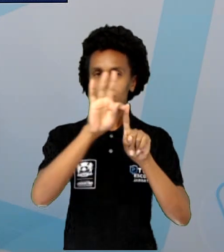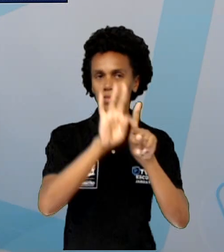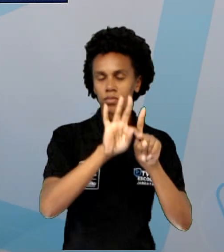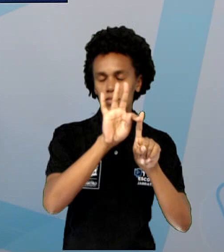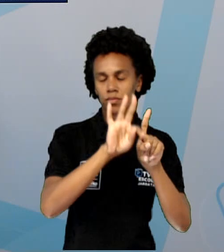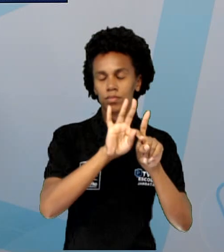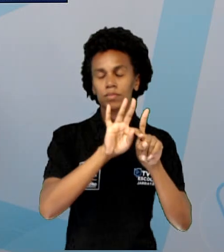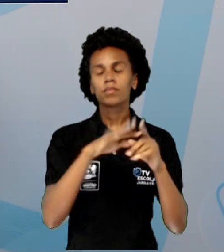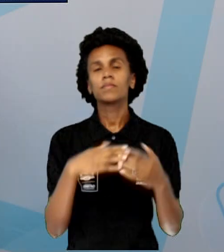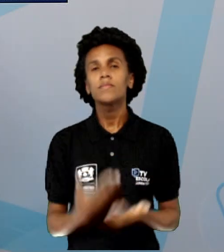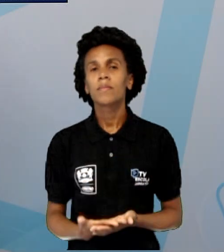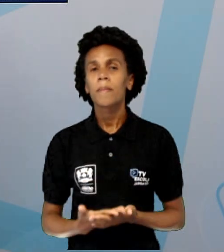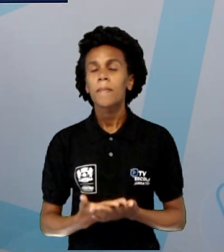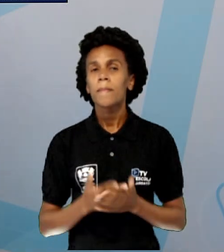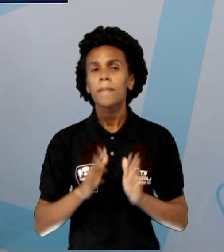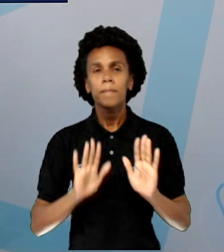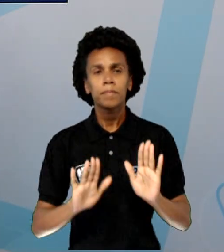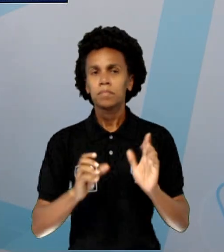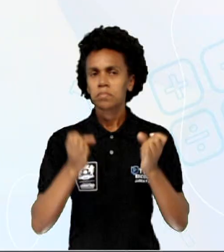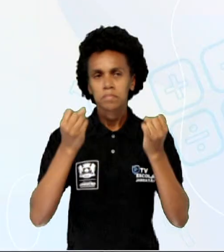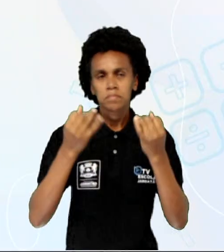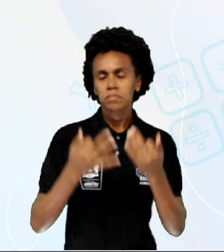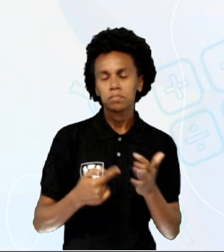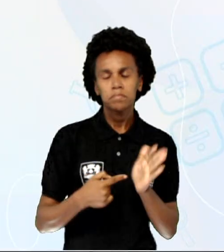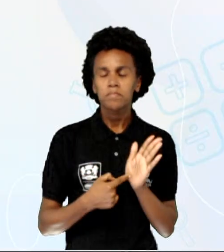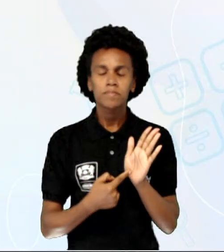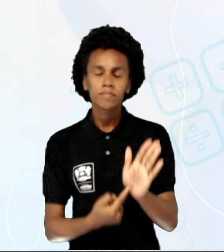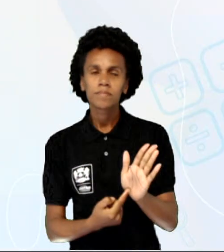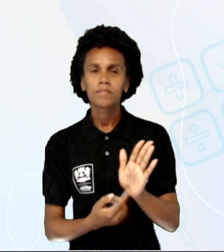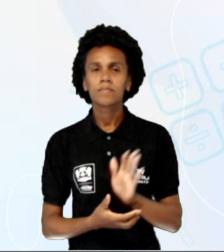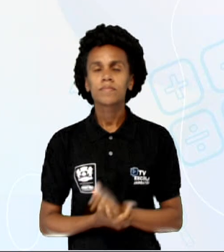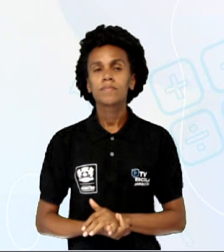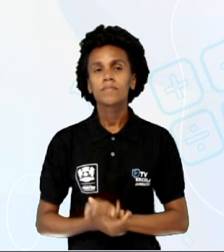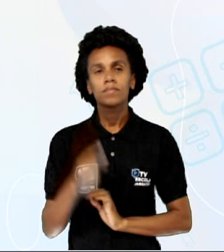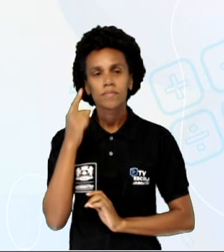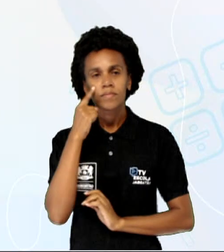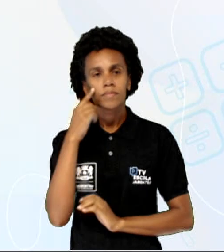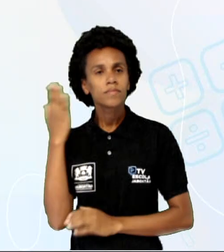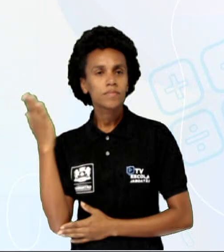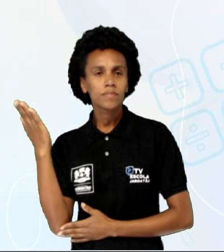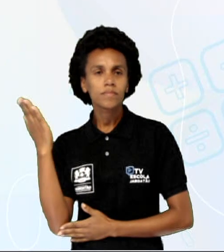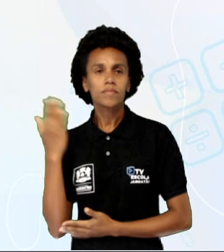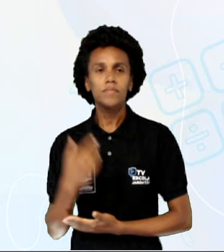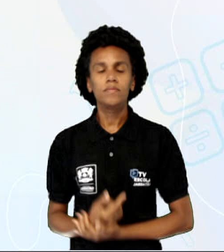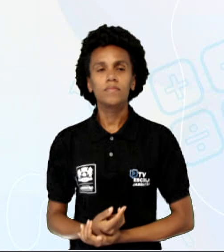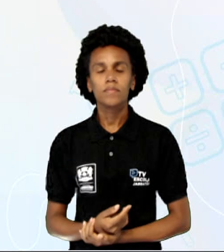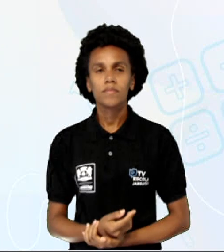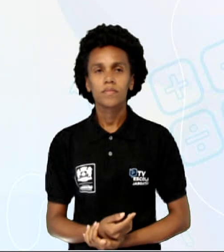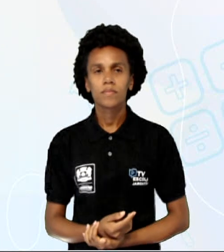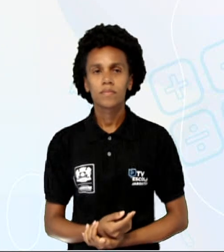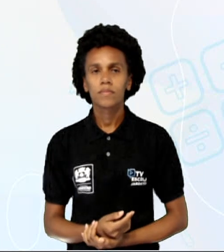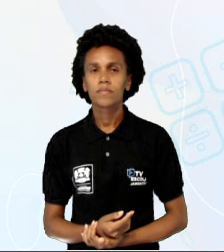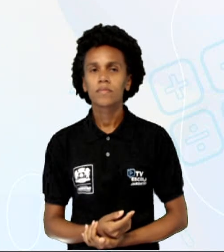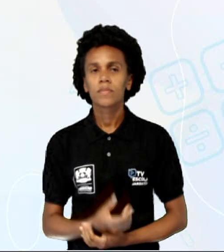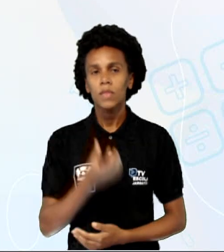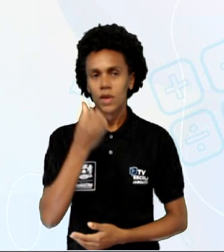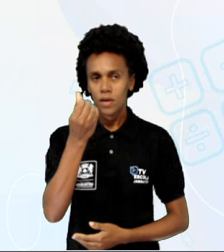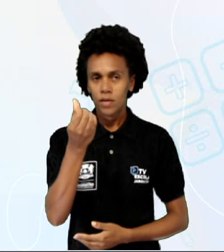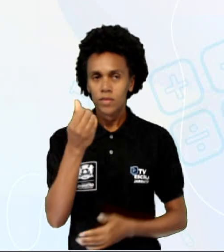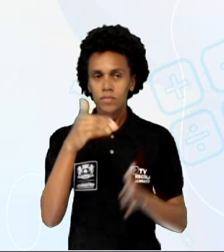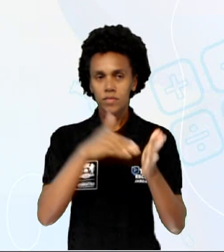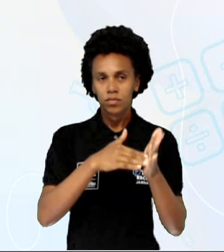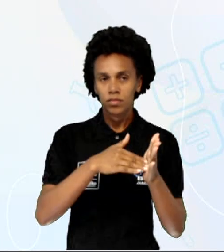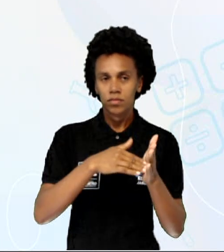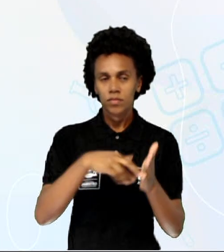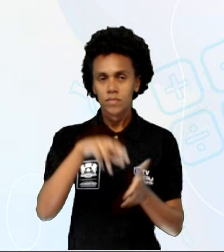operações que foram realizadas. Observe o movimento que aconteceu aqui nesse enunciado, ó. A gente tem das 6 às 12 a